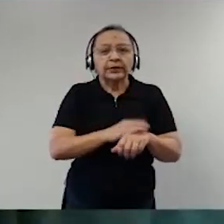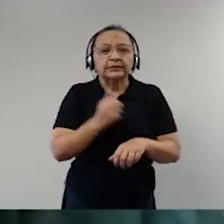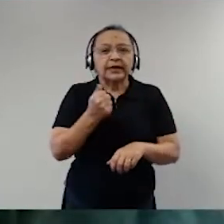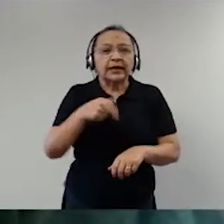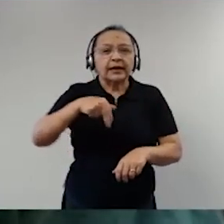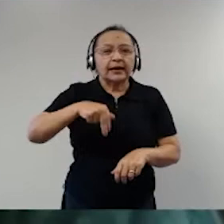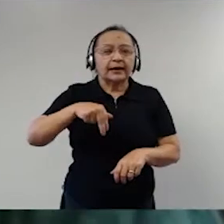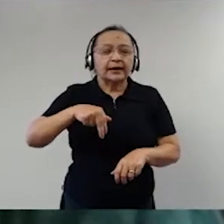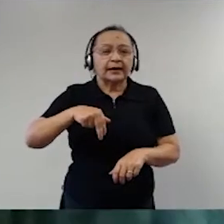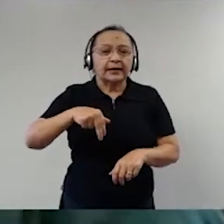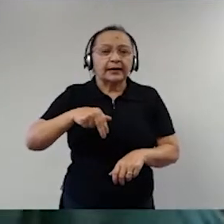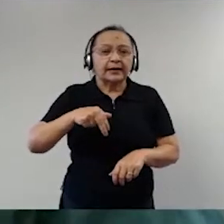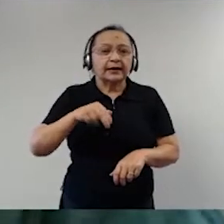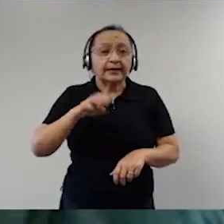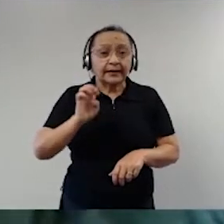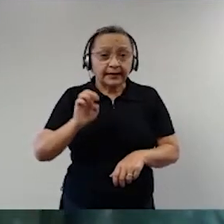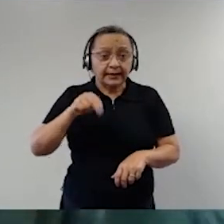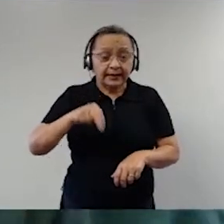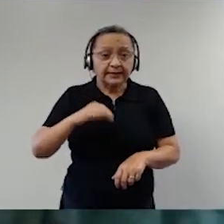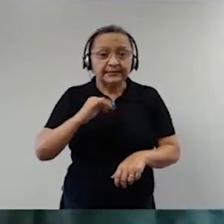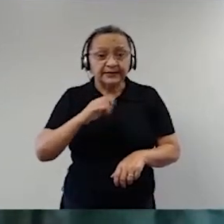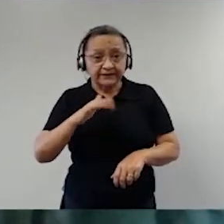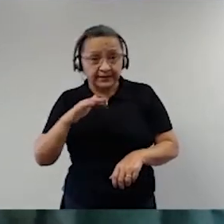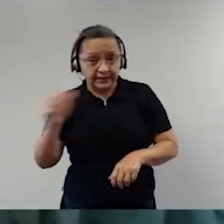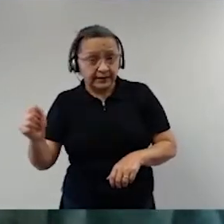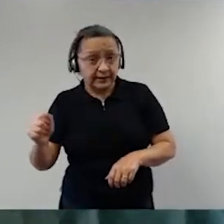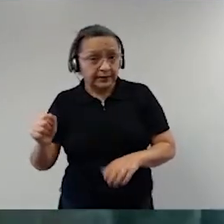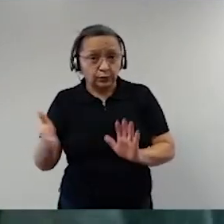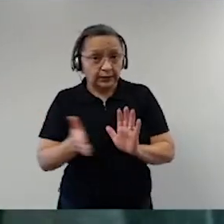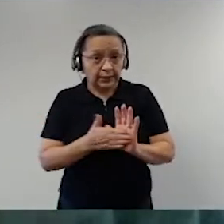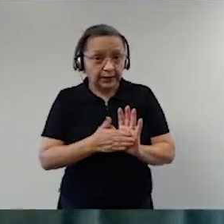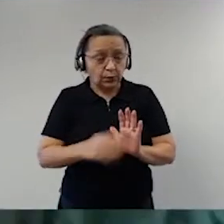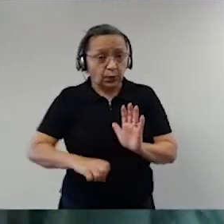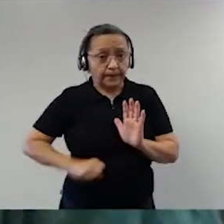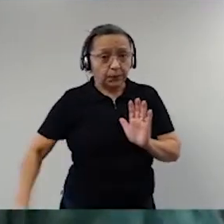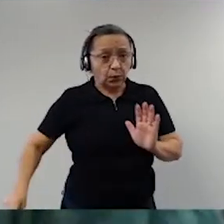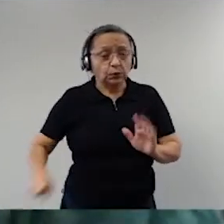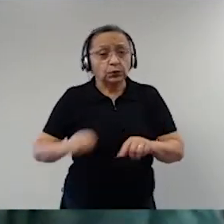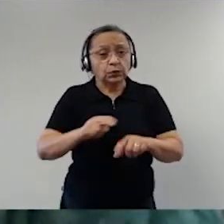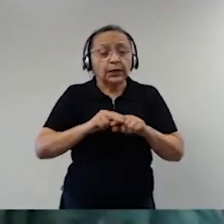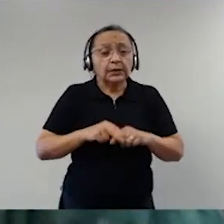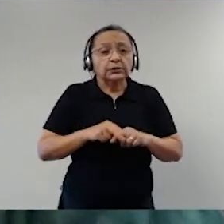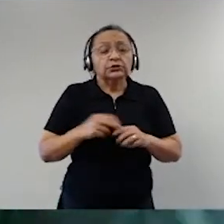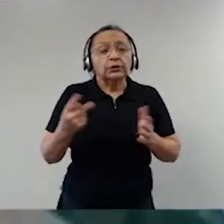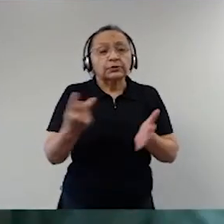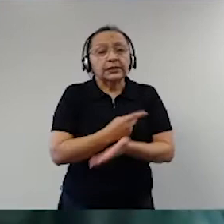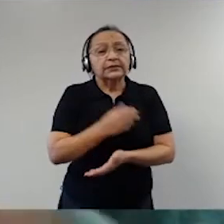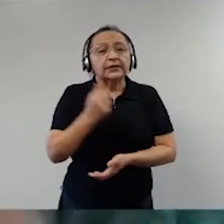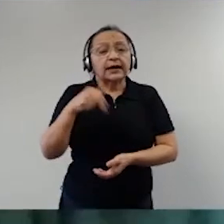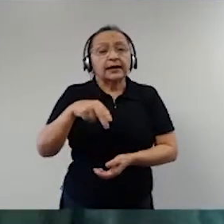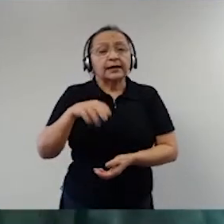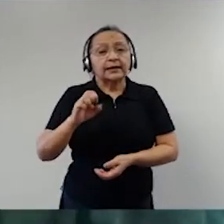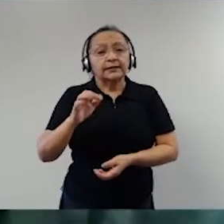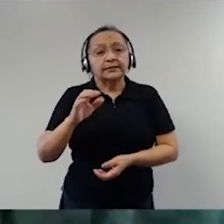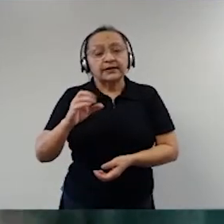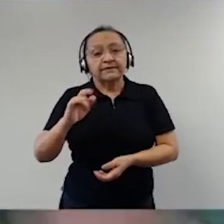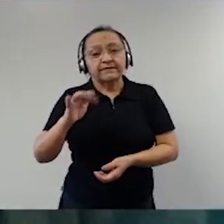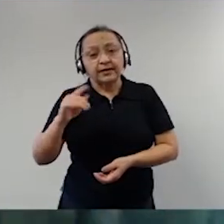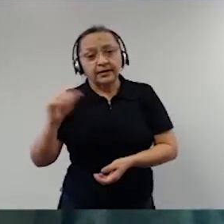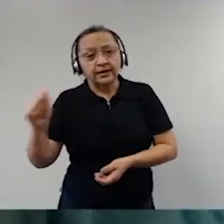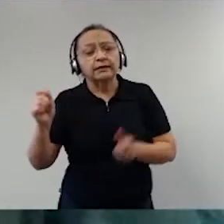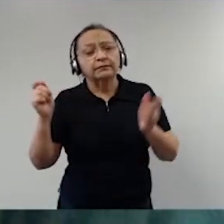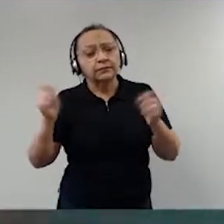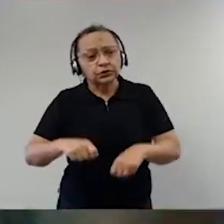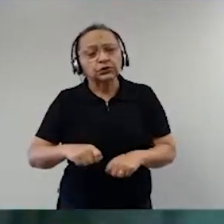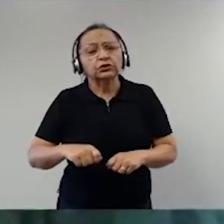que não está no 128, o aborto por anencefalia, nos casos de anencefalia, em que poderia o legislativo